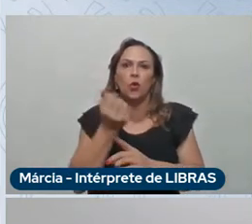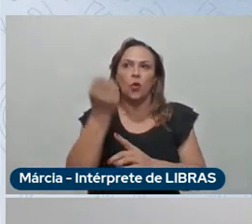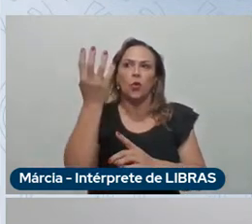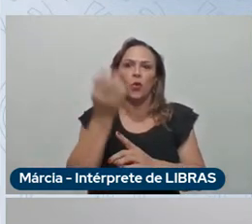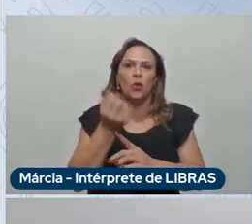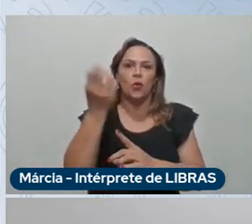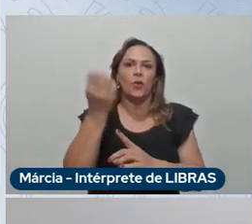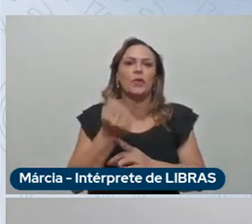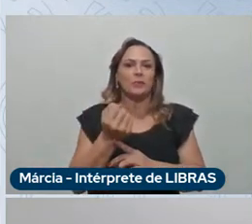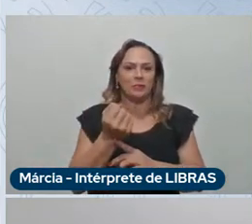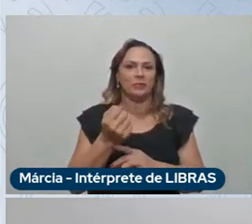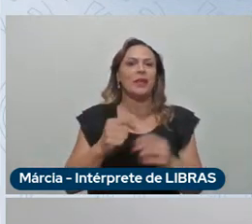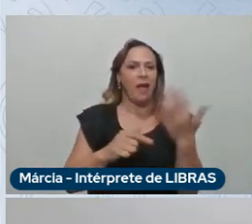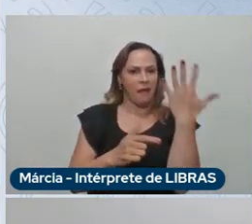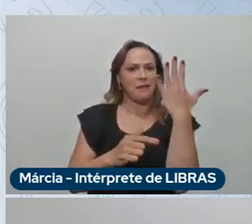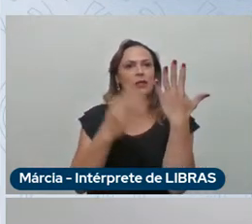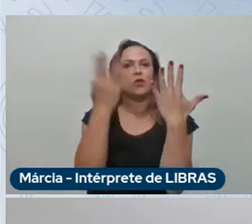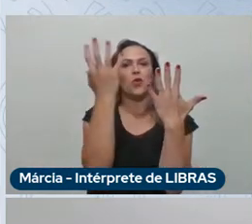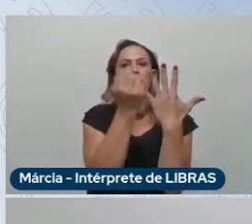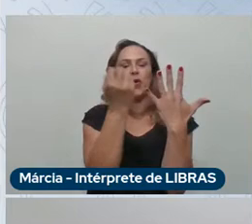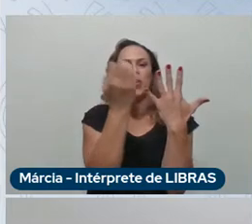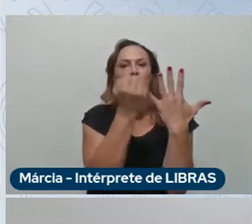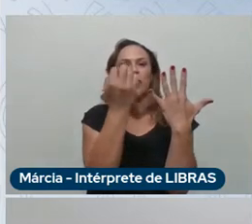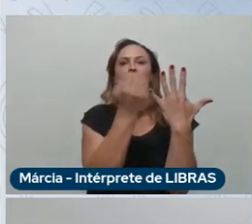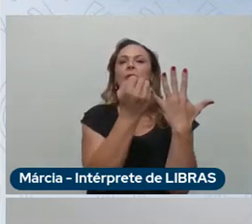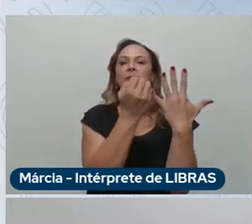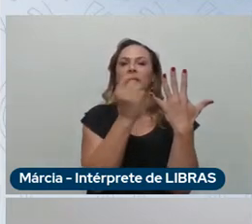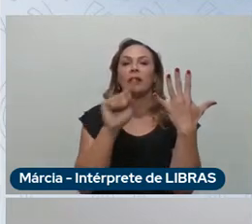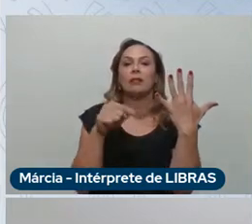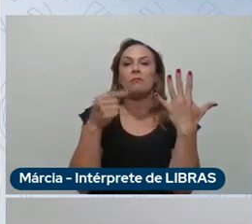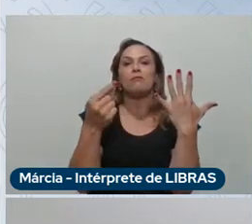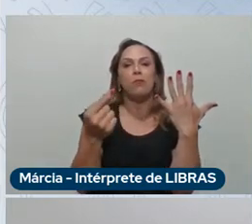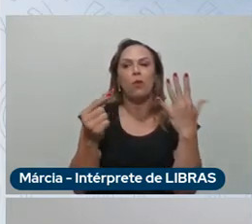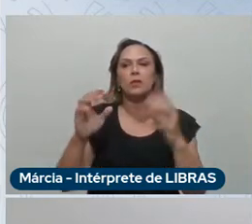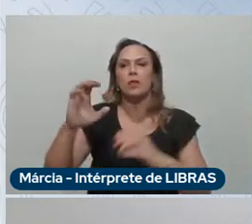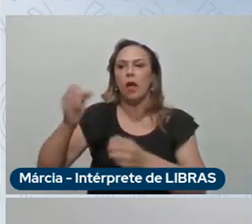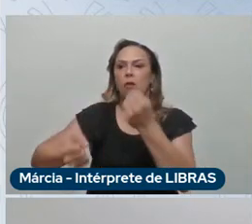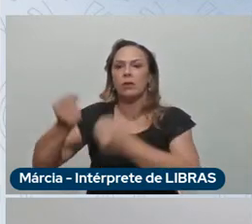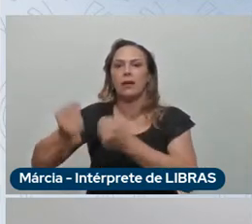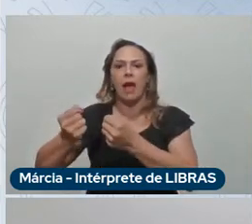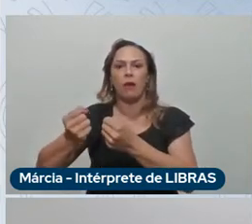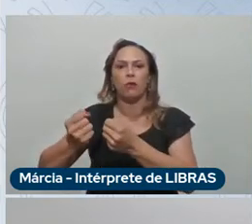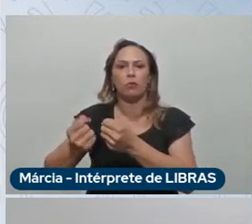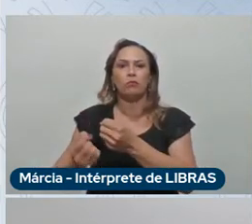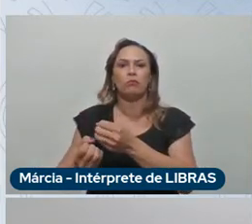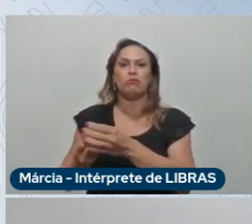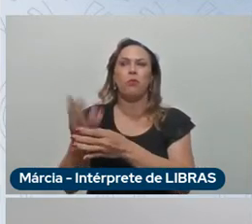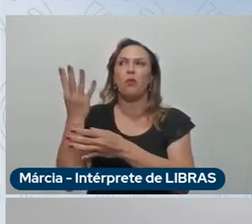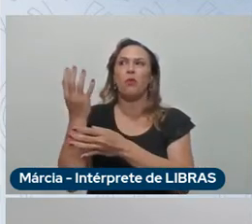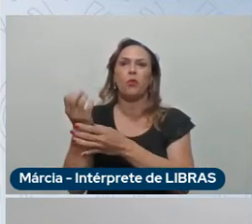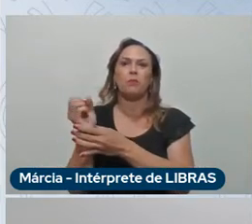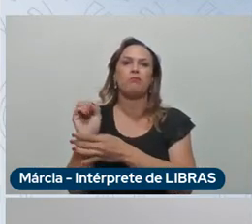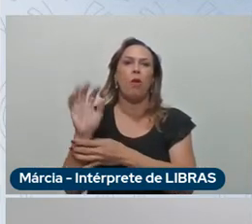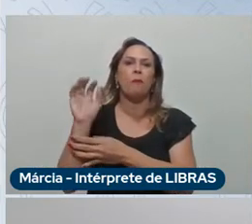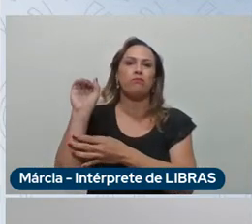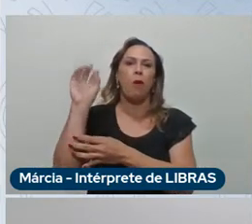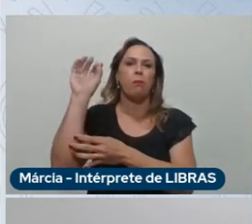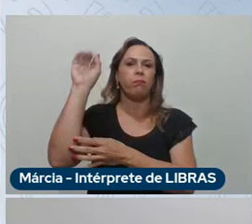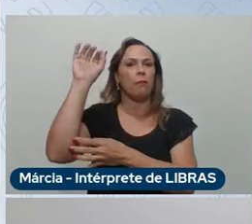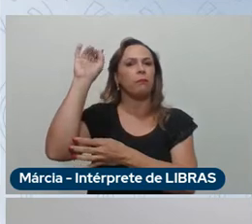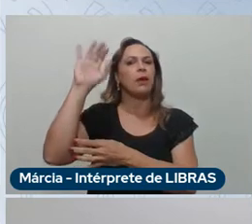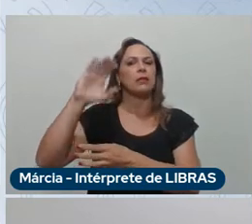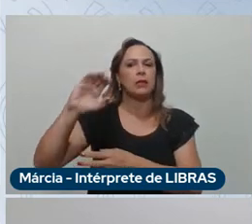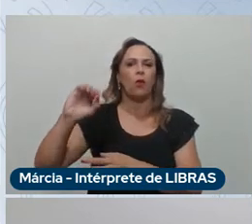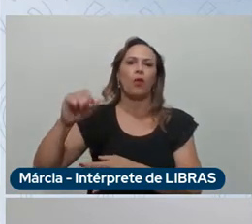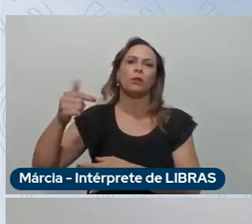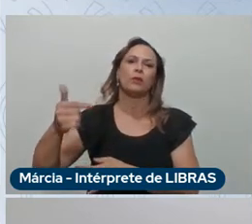é devolvido ao ambiente através dos carros então na equação começando do plantio até o